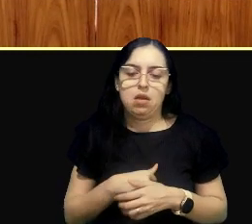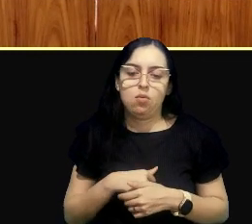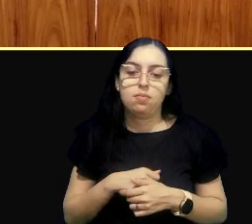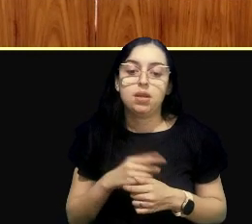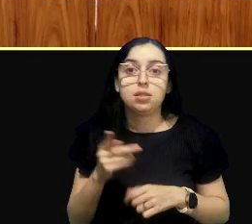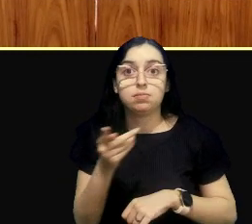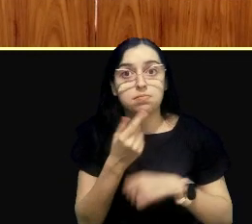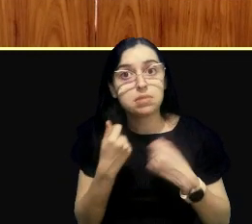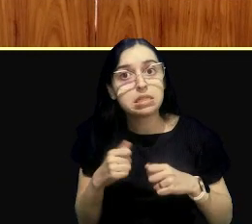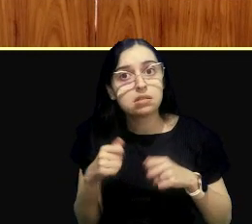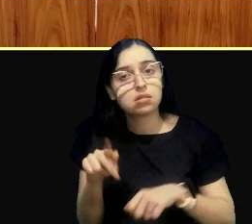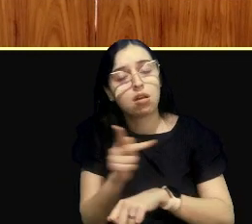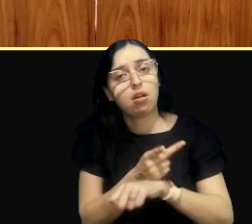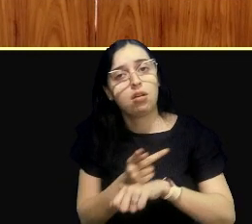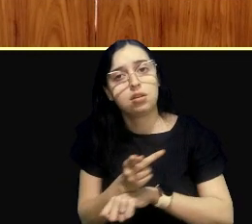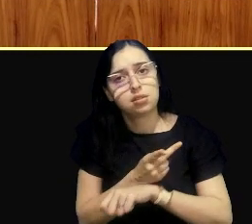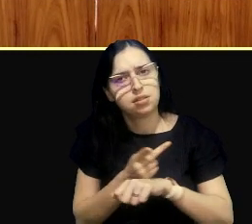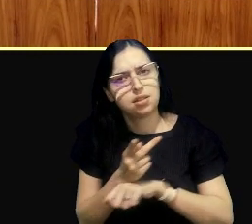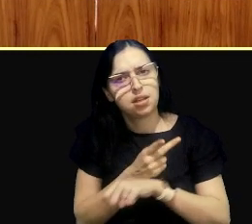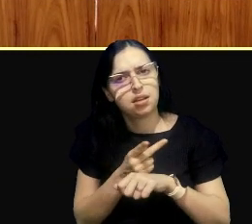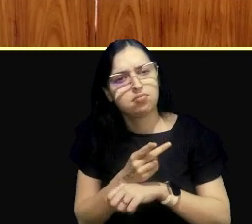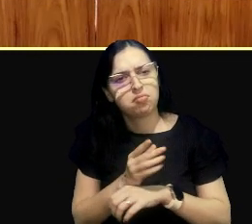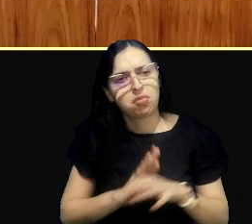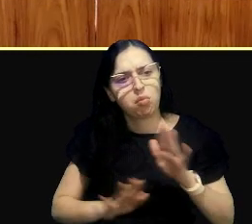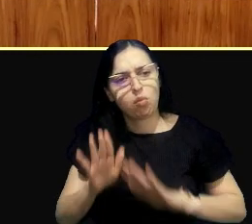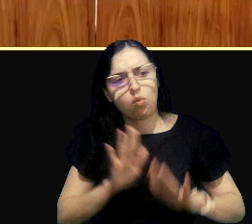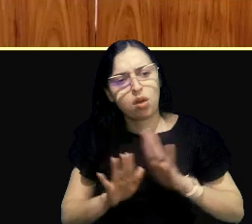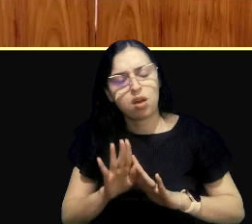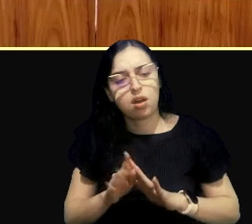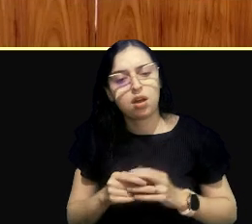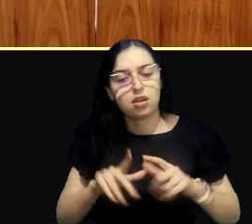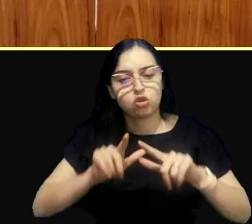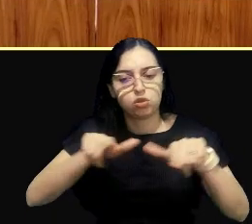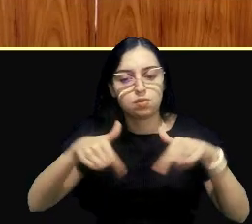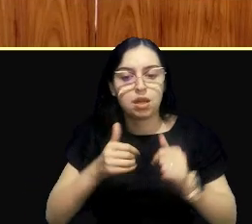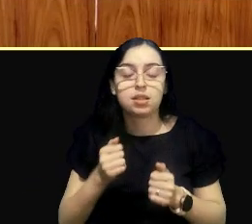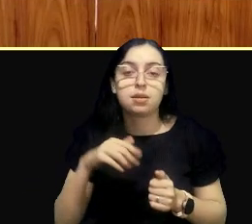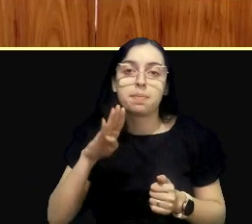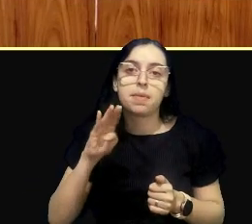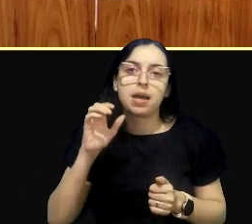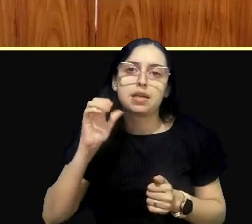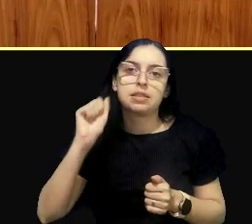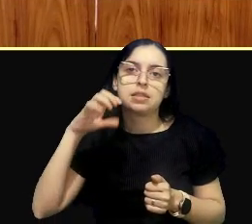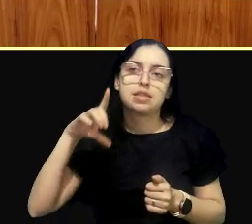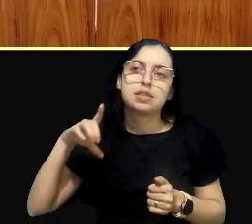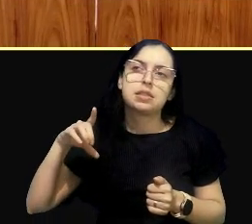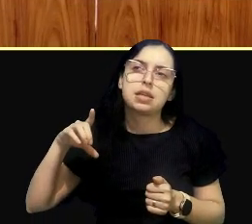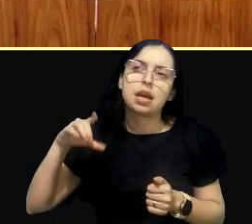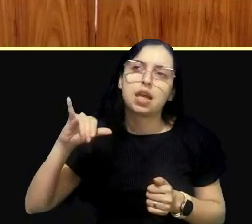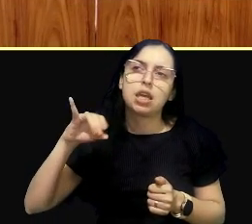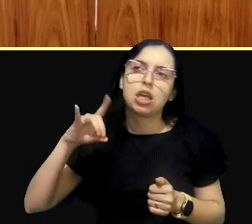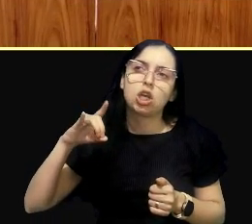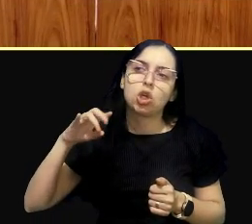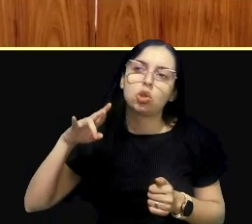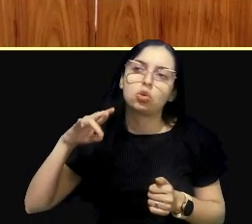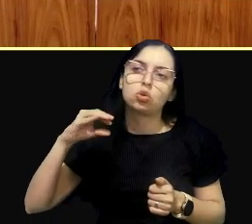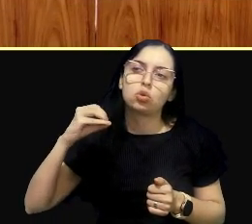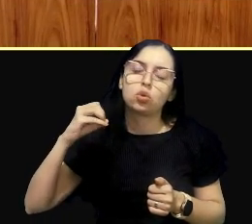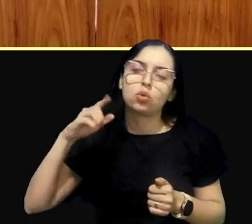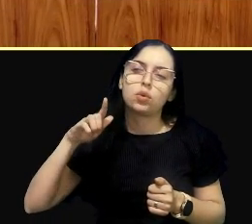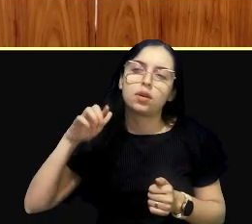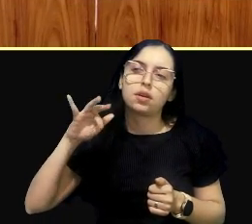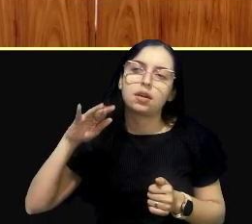coloca, que é analisar a bacia hidrográfica, o que está acontecendo lá, a